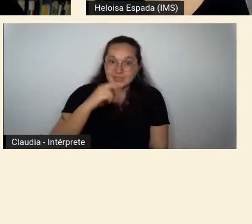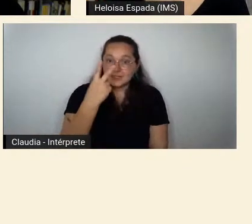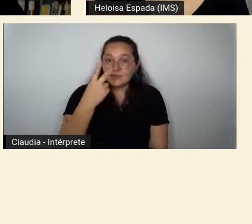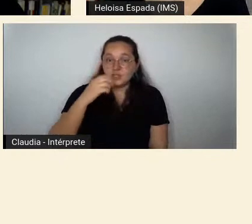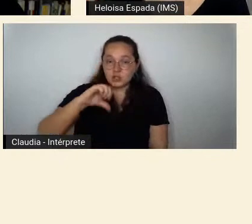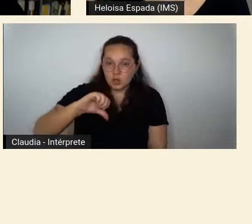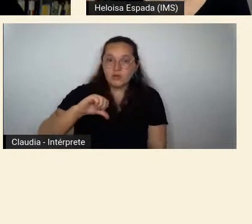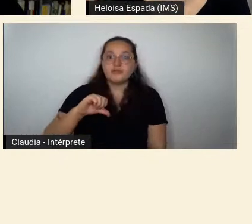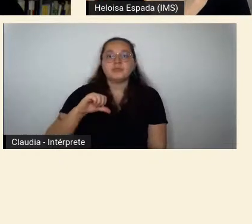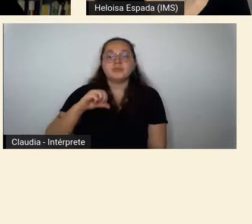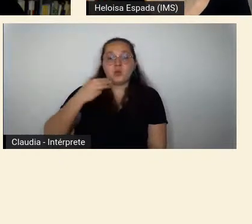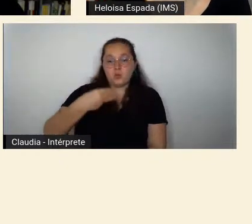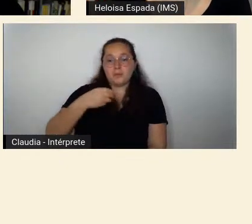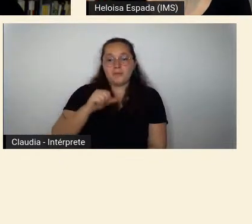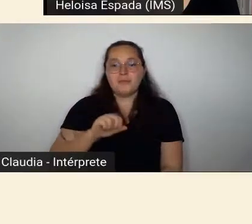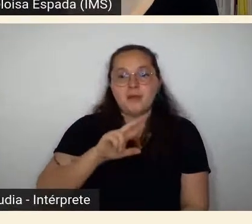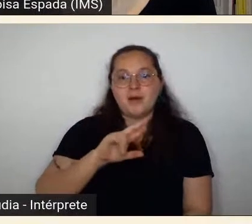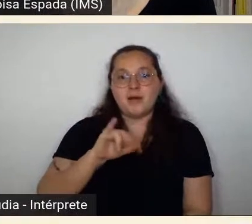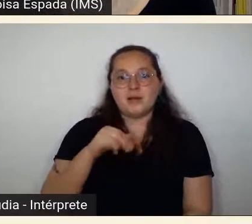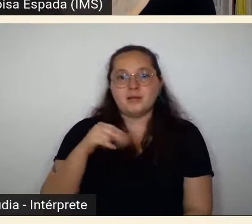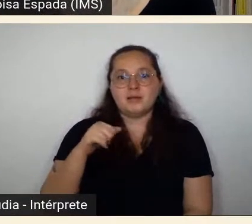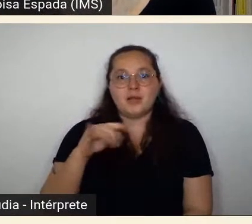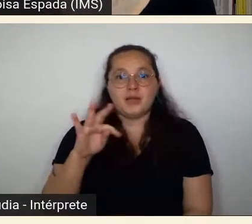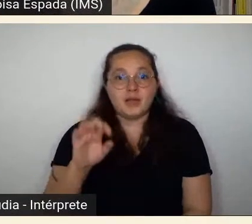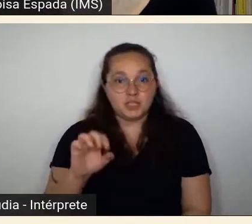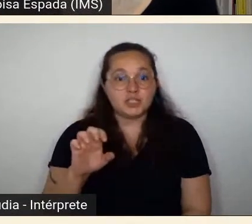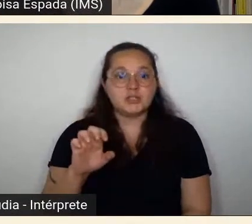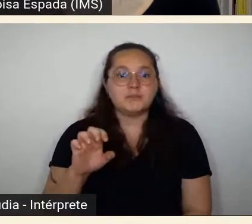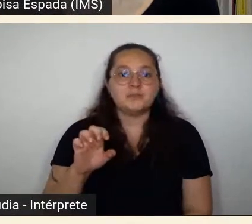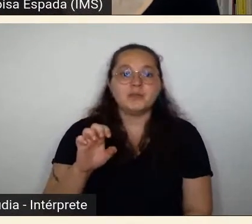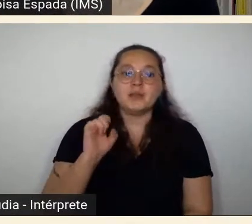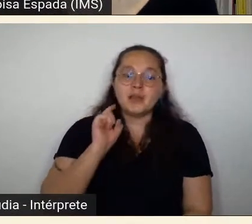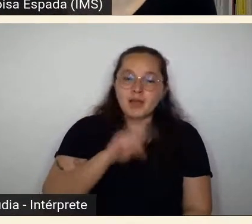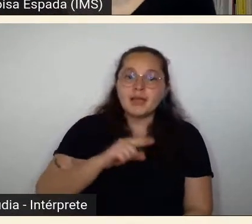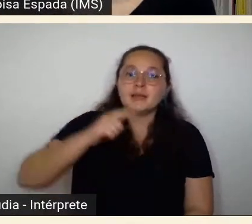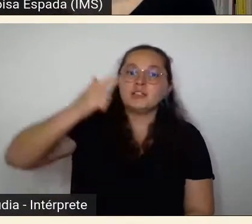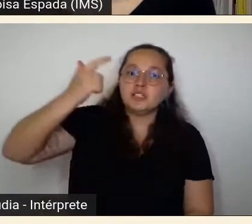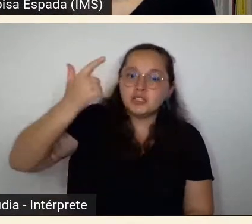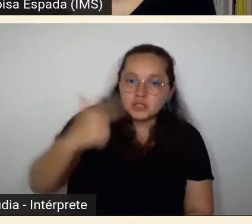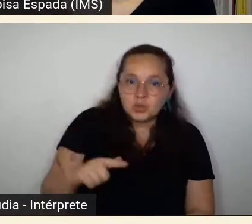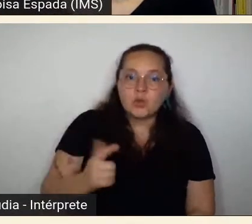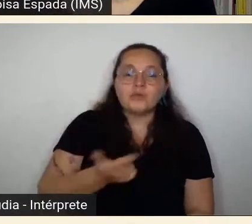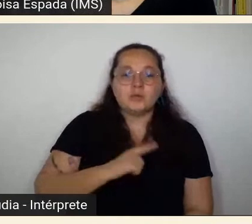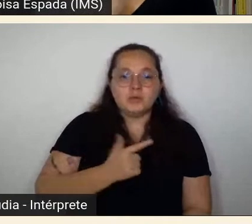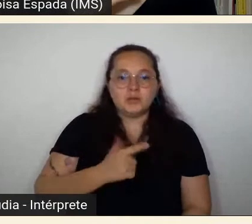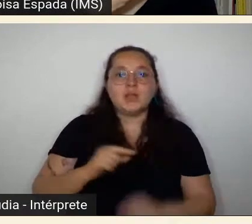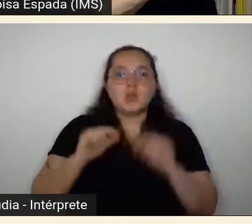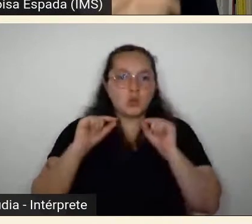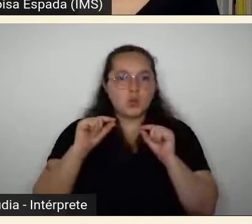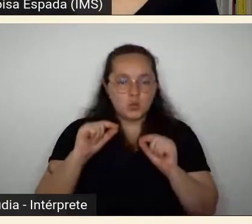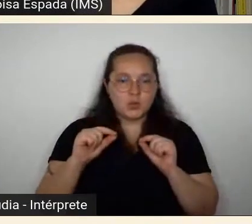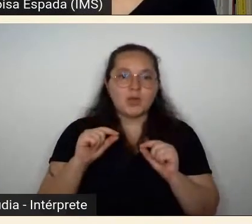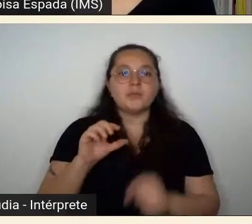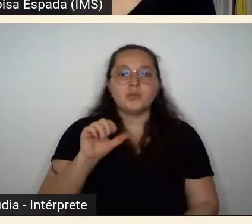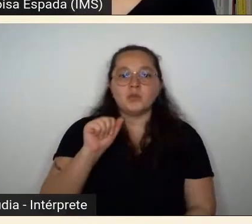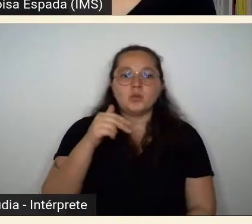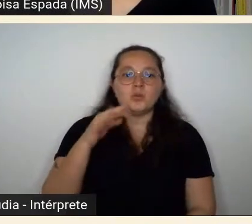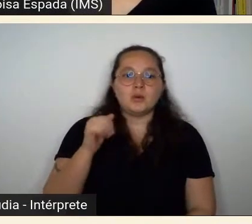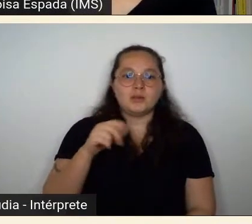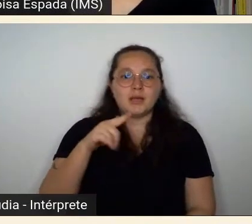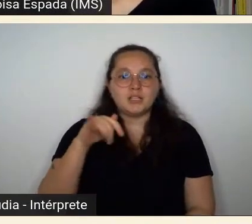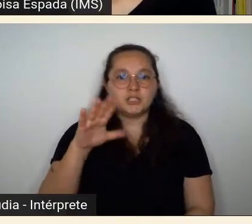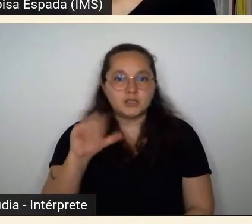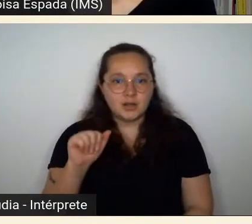Marinetti volta em 1929 ele é recebido no Cacilo Antártica parece que de São Paulo com todas as camisas nele